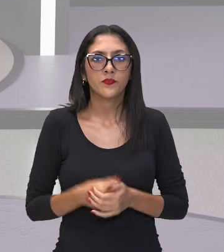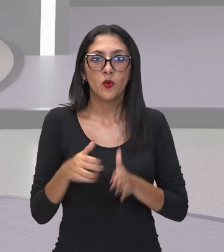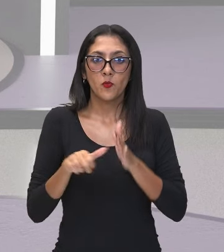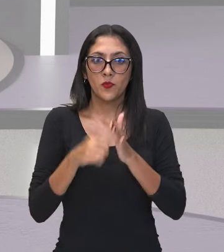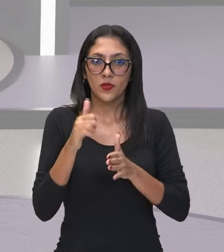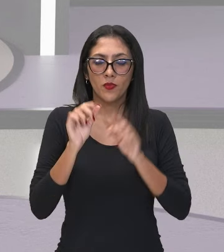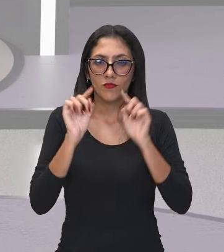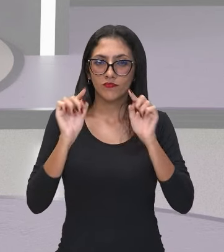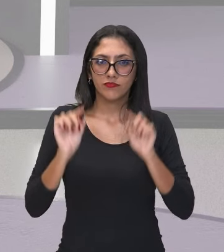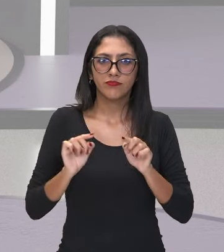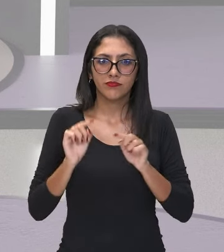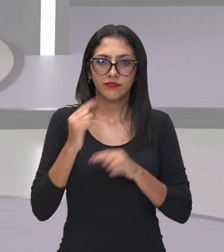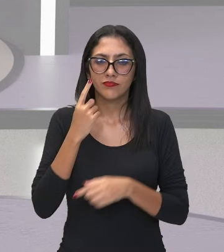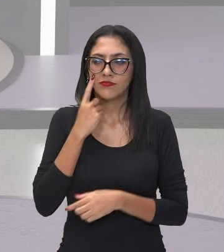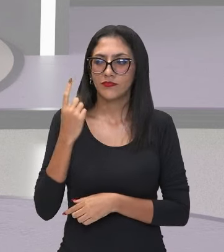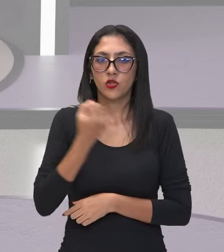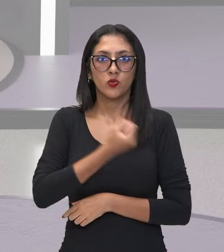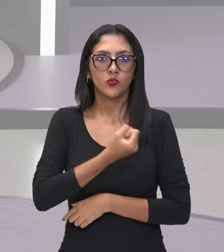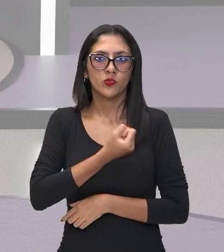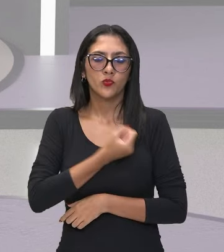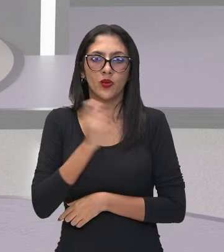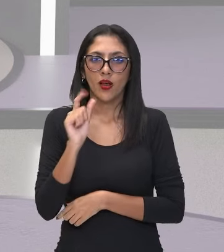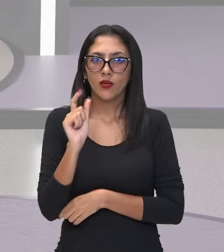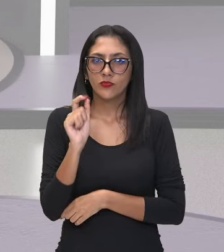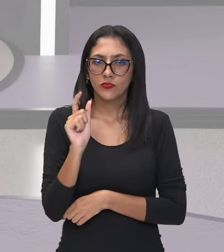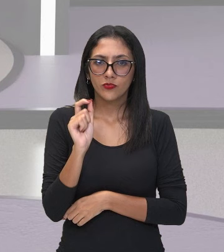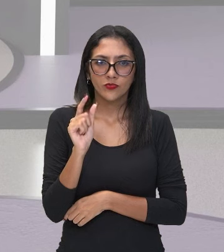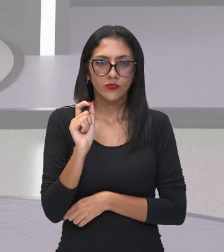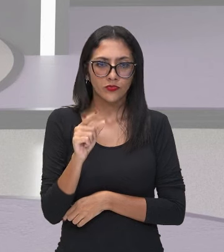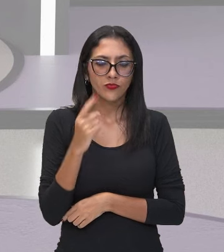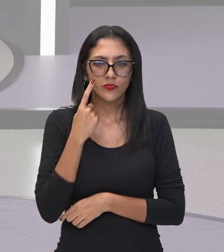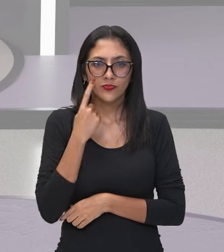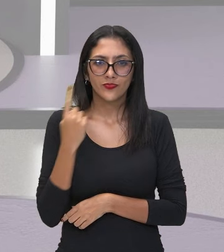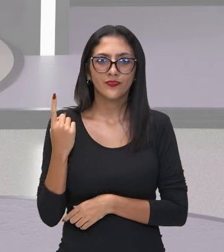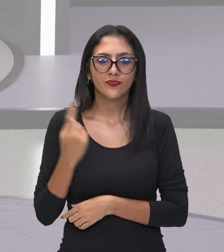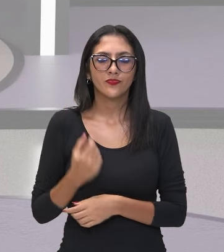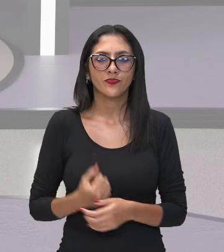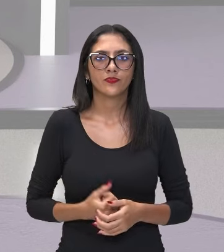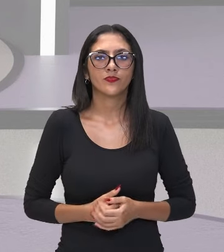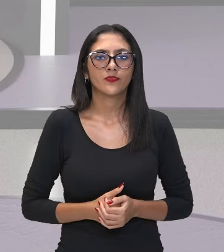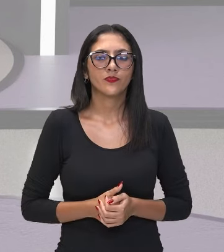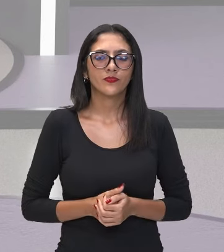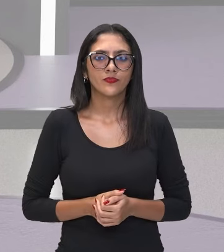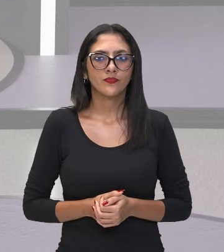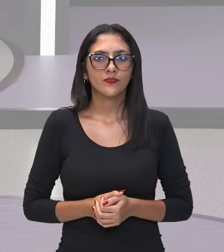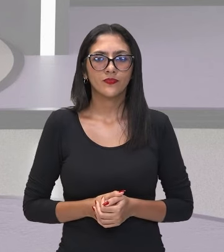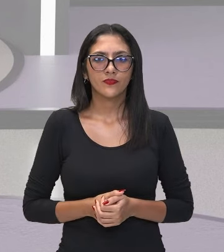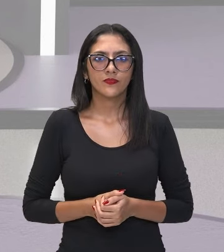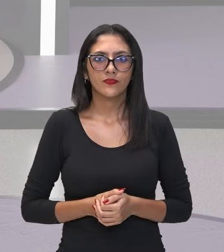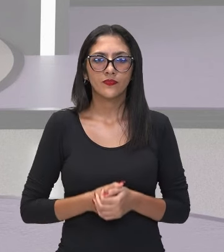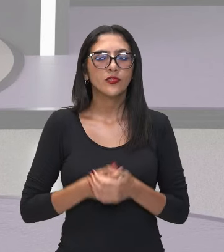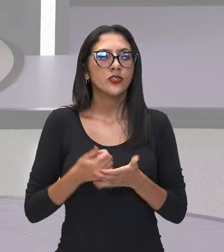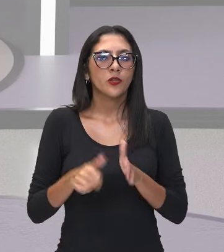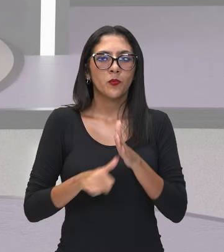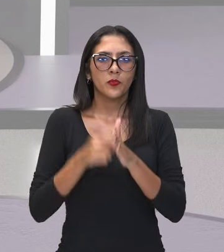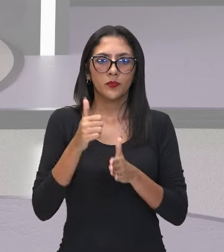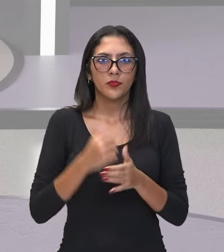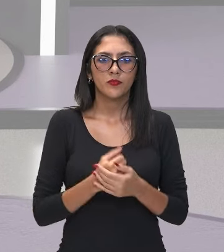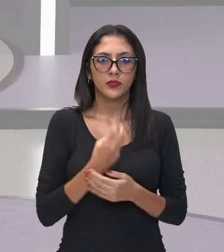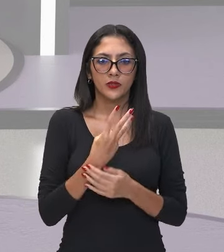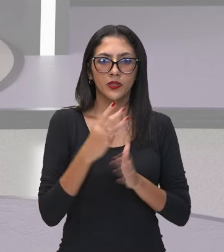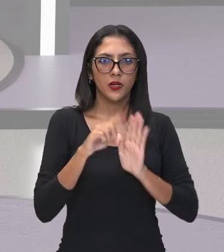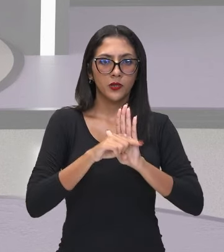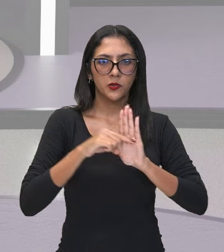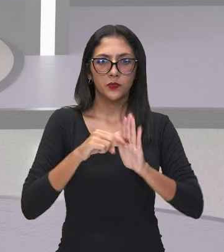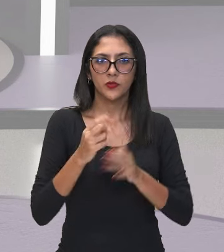resolver o parêntese. Por isso que ele está destacado aí na resolução. Então, ali, 3 menos 2.